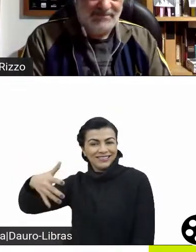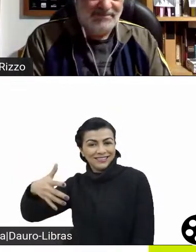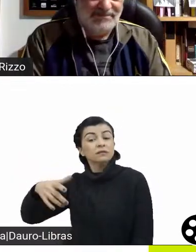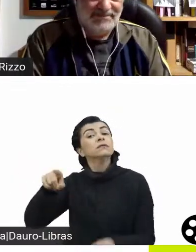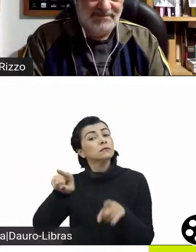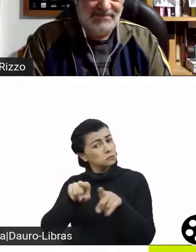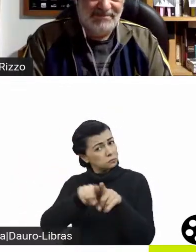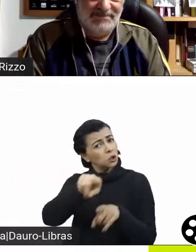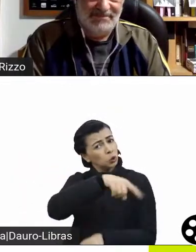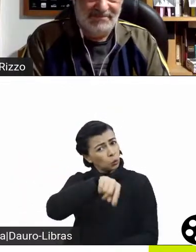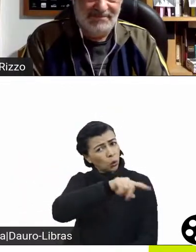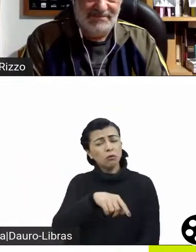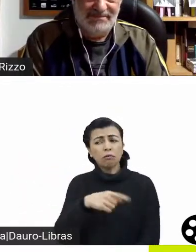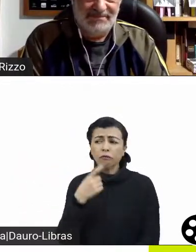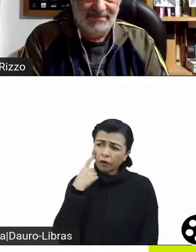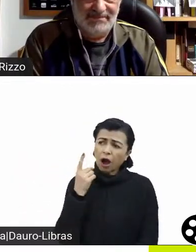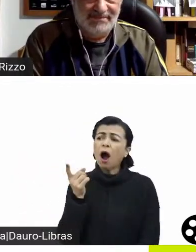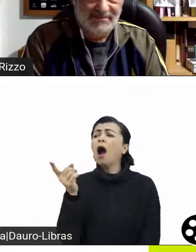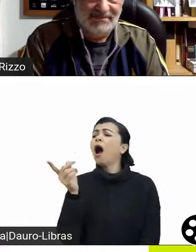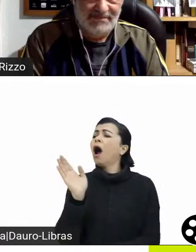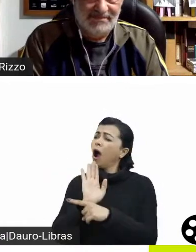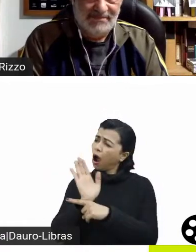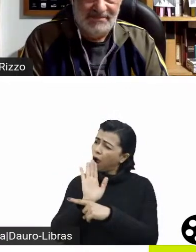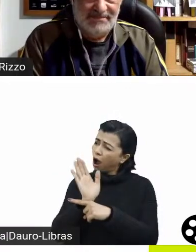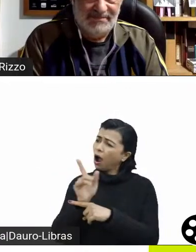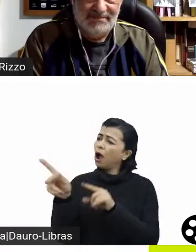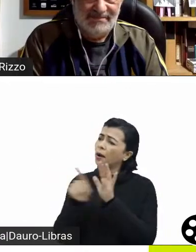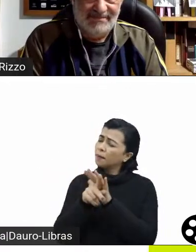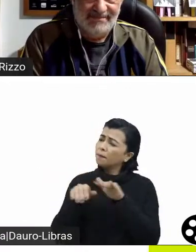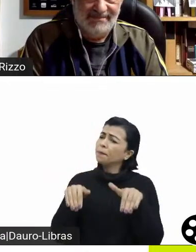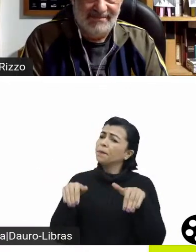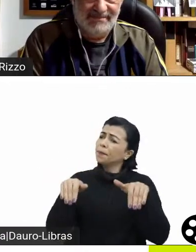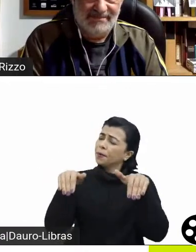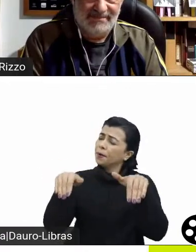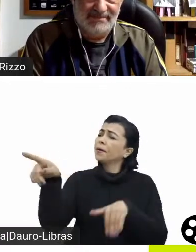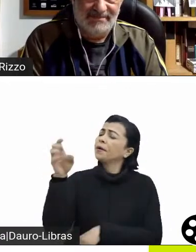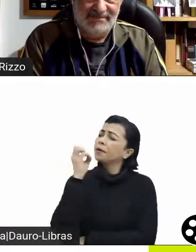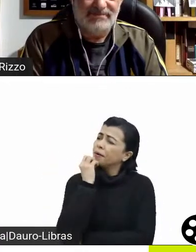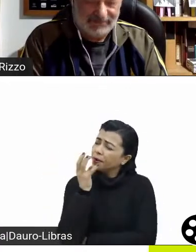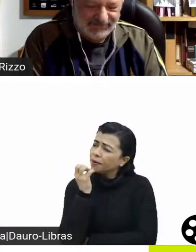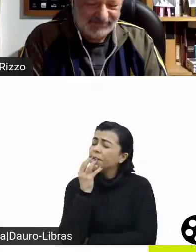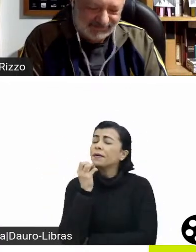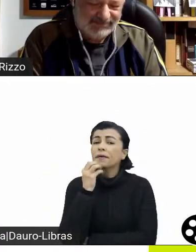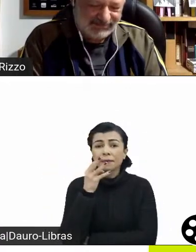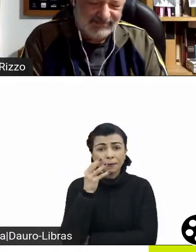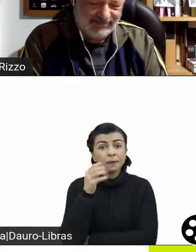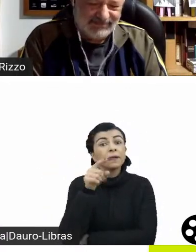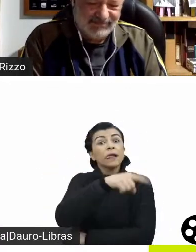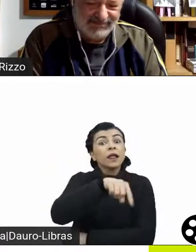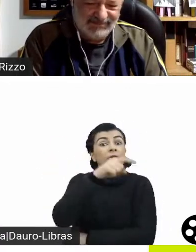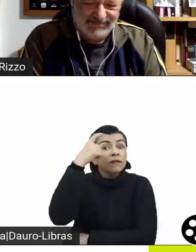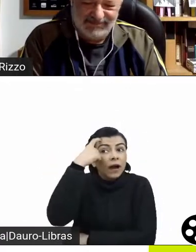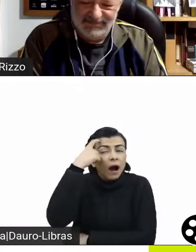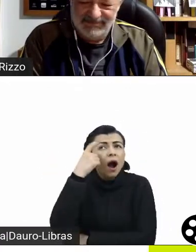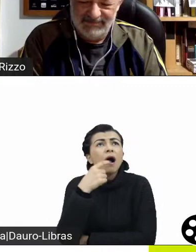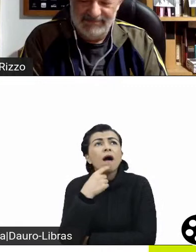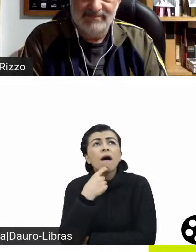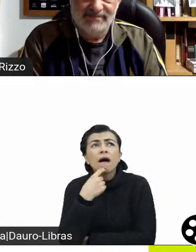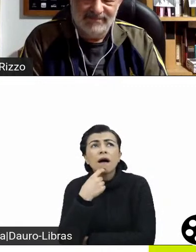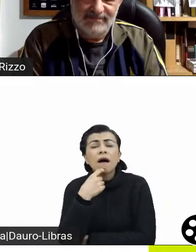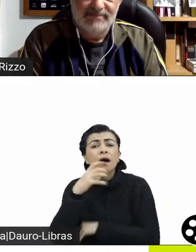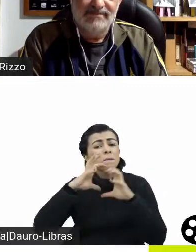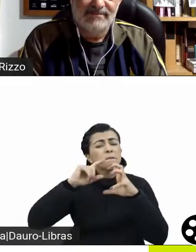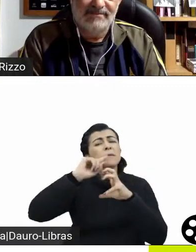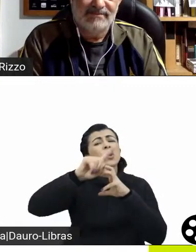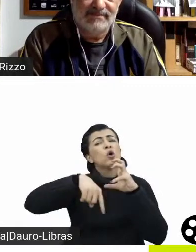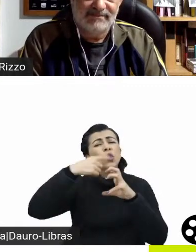para o cinema deles. É uma camada, né? Eles conseguem construir uma camada que faz com que a gente veja o cinema deles além daquilo que o mundo, principalmente